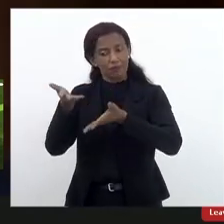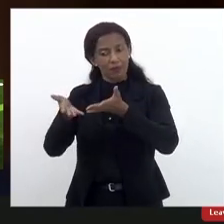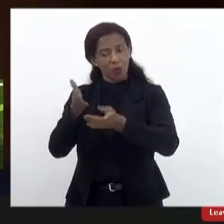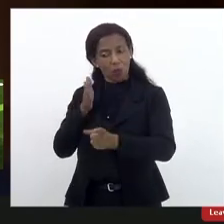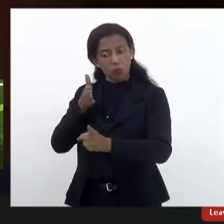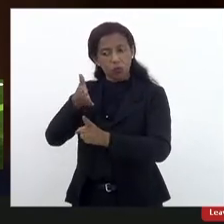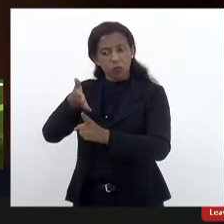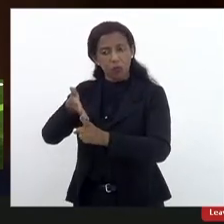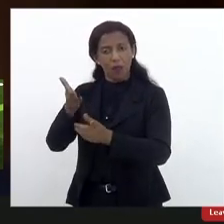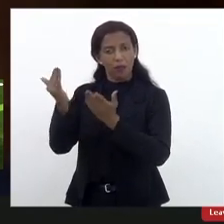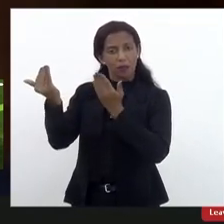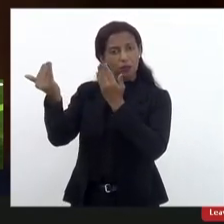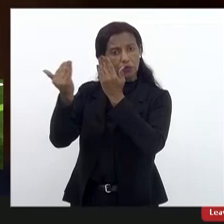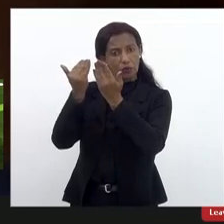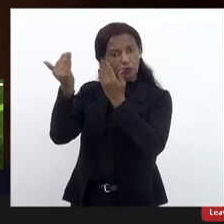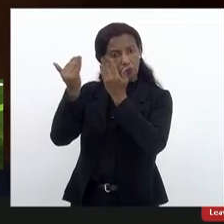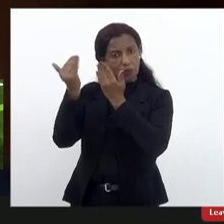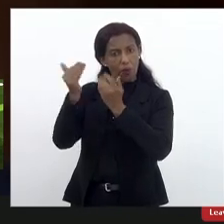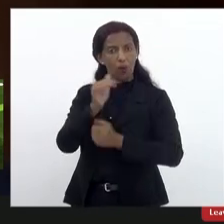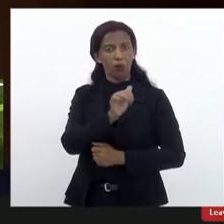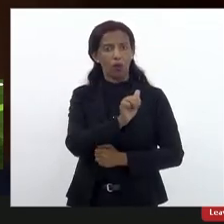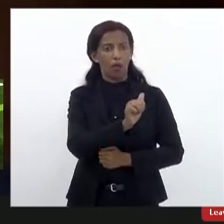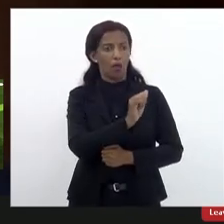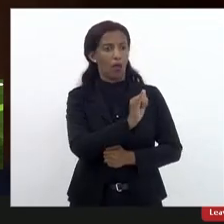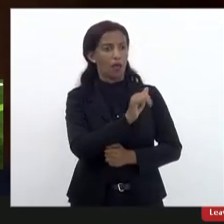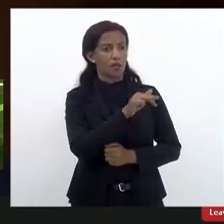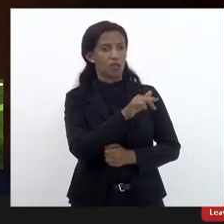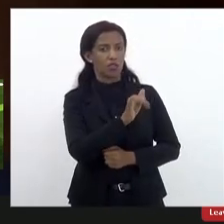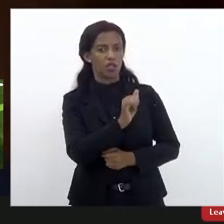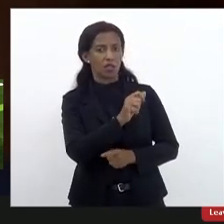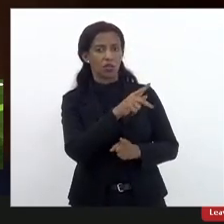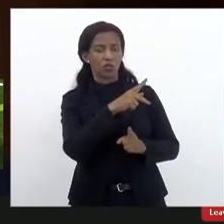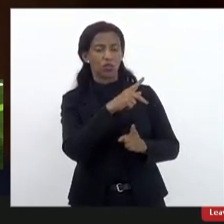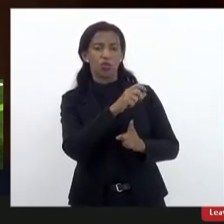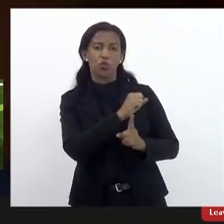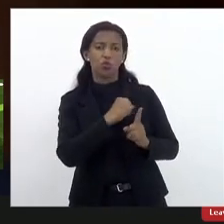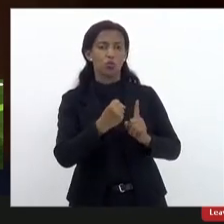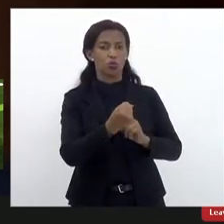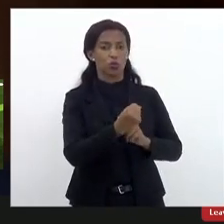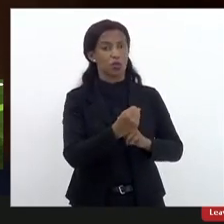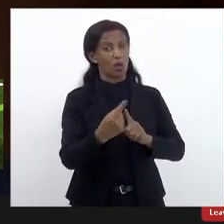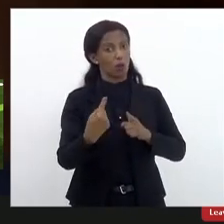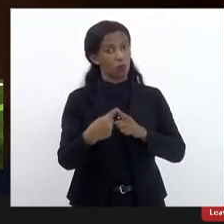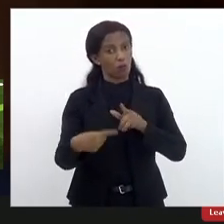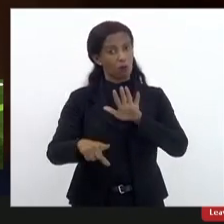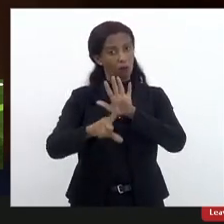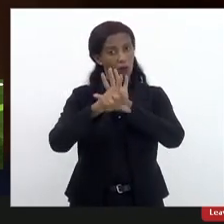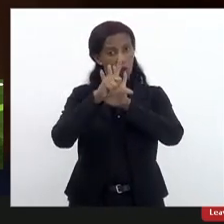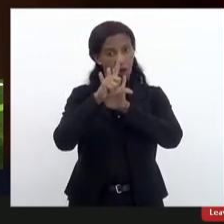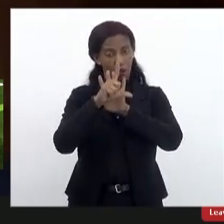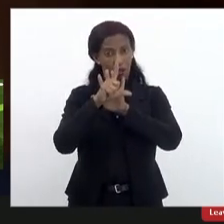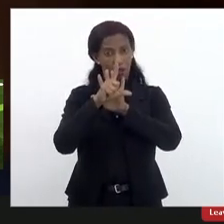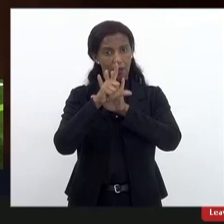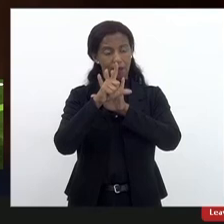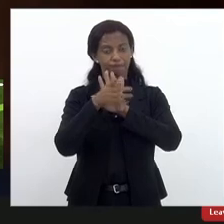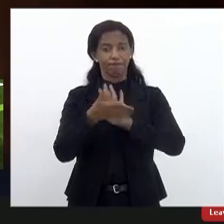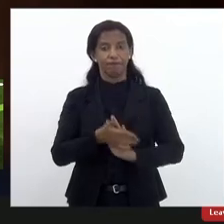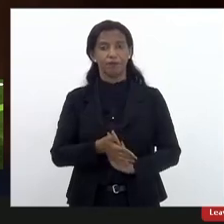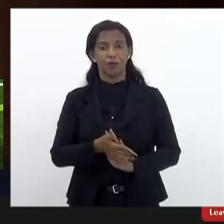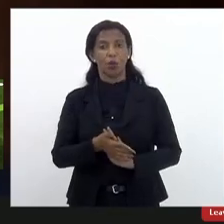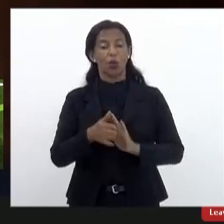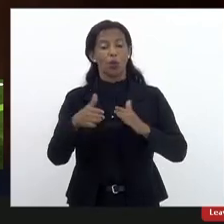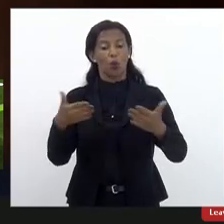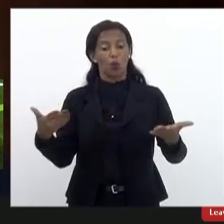dos psicólogos e dos assistentes sociais, recentemente, porque é uma legislação federal, cuja vaca sulégio terminou em